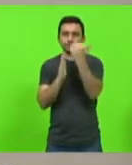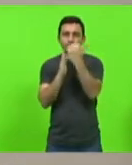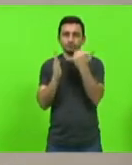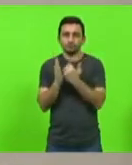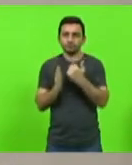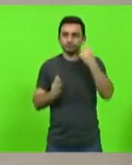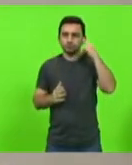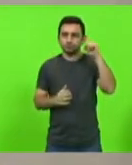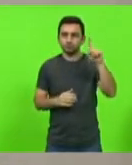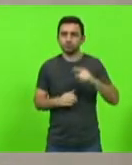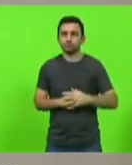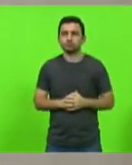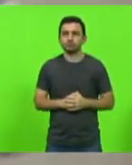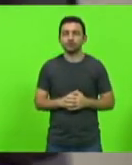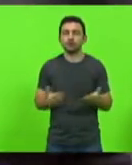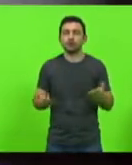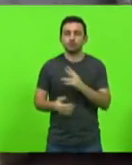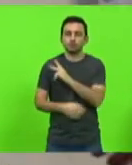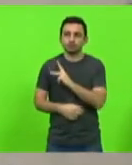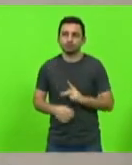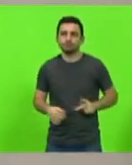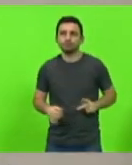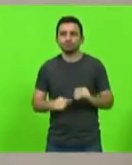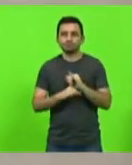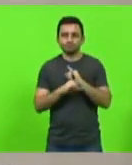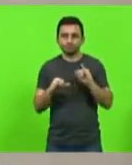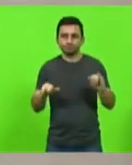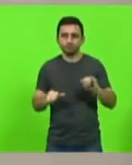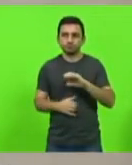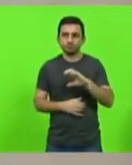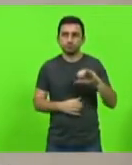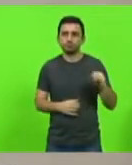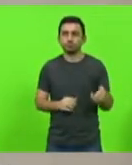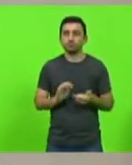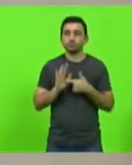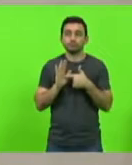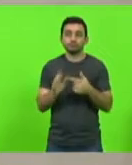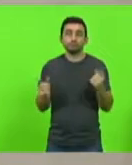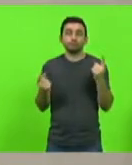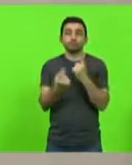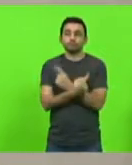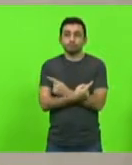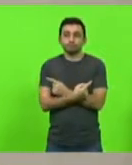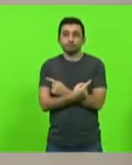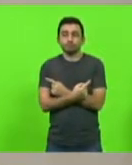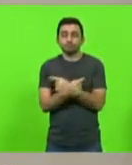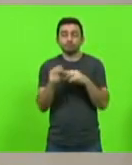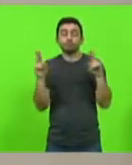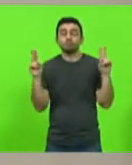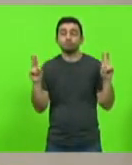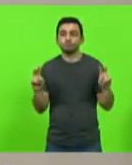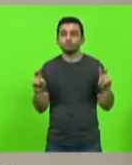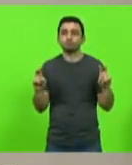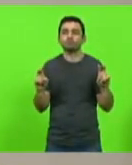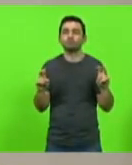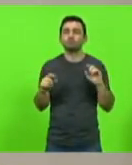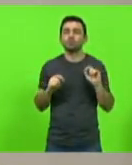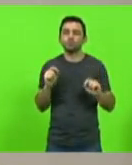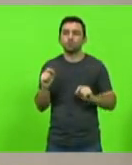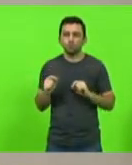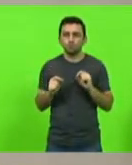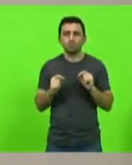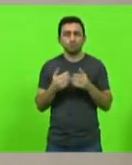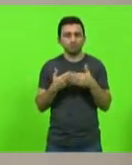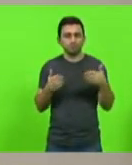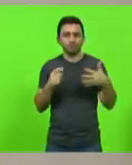A presidência comunica que a Comissão de Constituição e Justiça apresentou o parecer contrário à seguinte matéria e que as mesmas terão seu